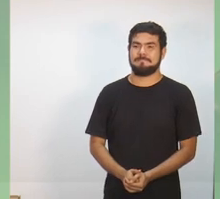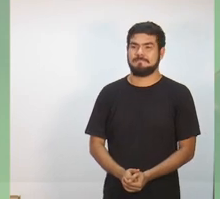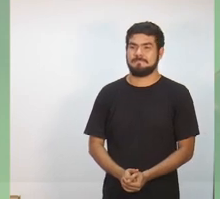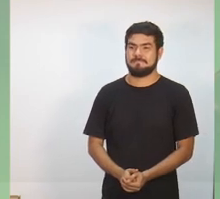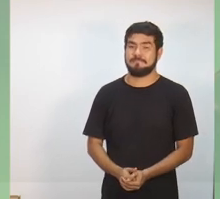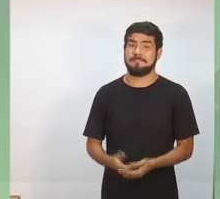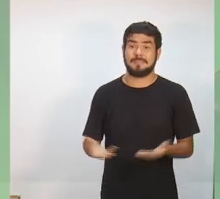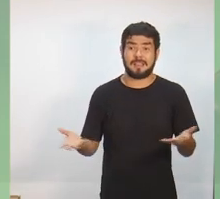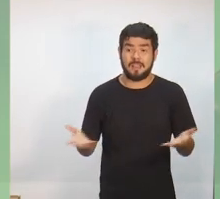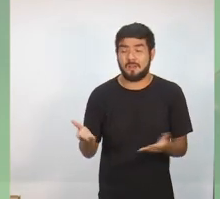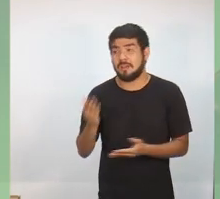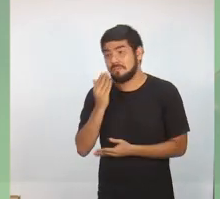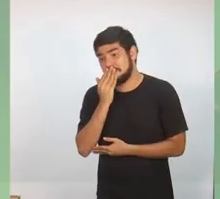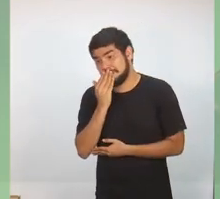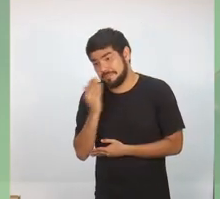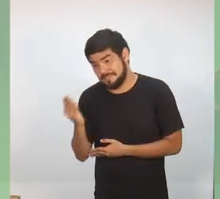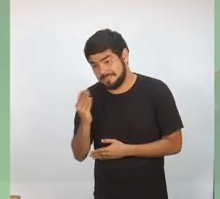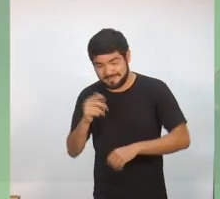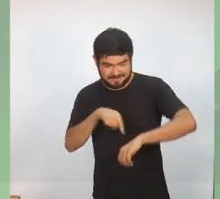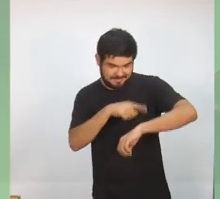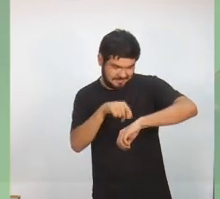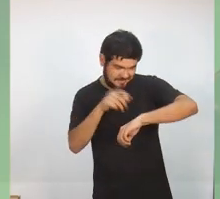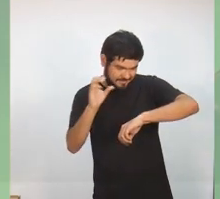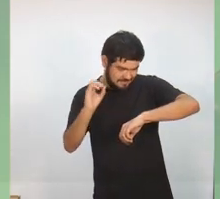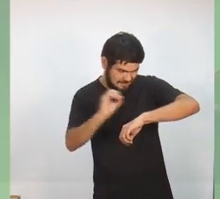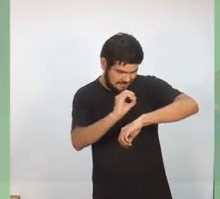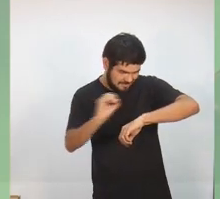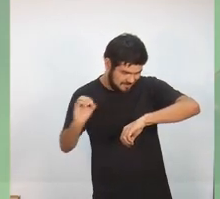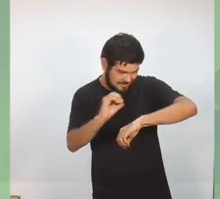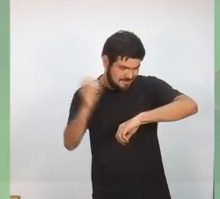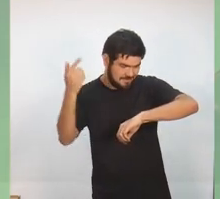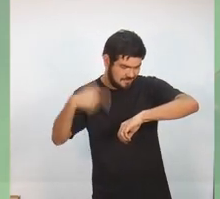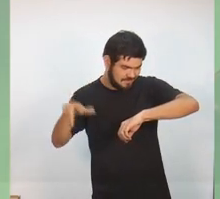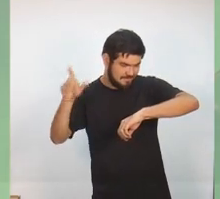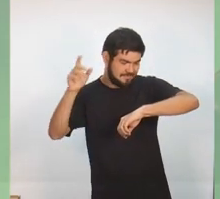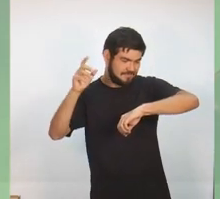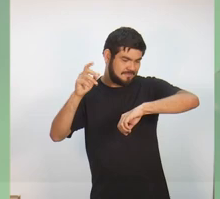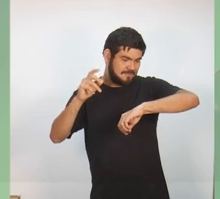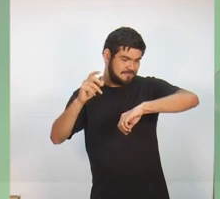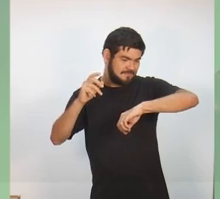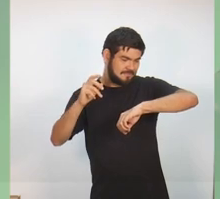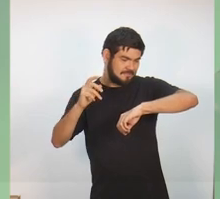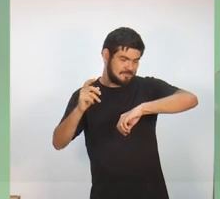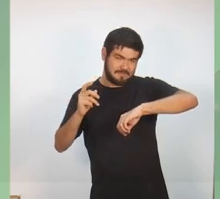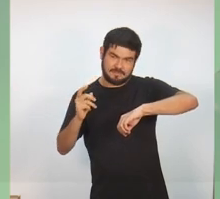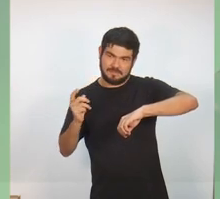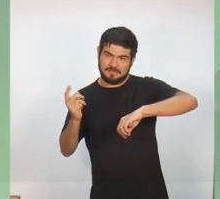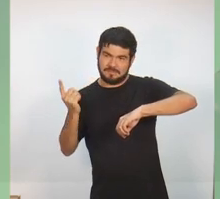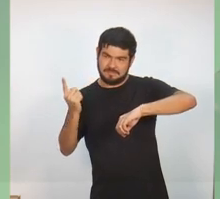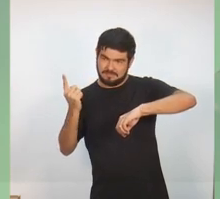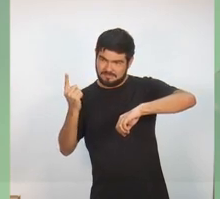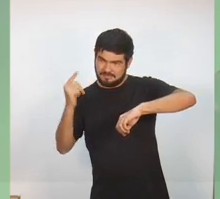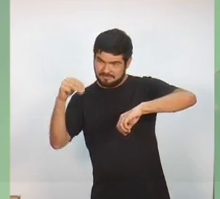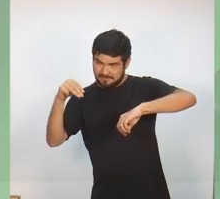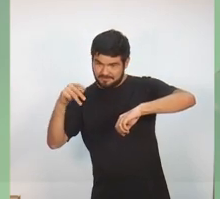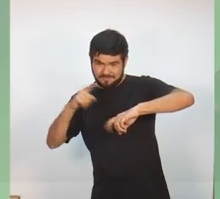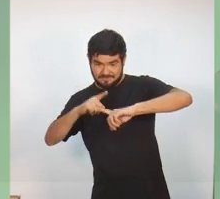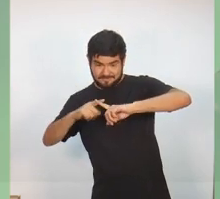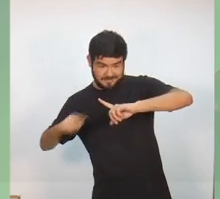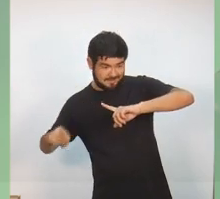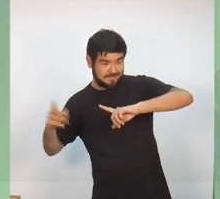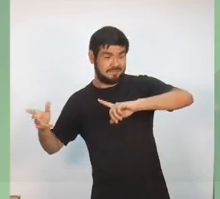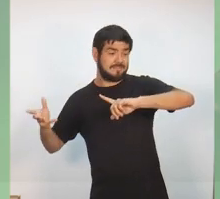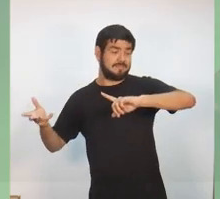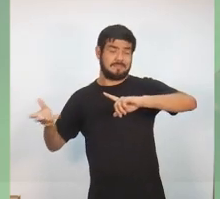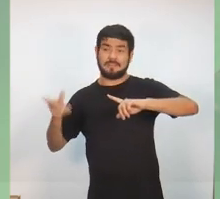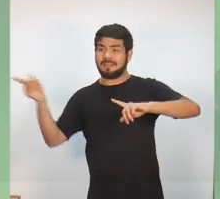Nesse momento eu peço para o cronômetro mais uma vez marcar o tempo de 3 minutos no canto superior da tela, onde você que está aí em casa acompanhando a